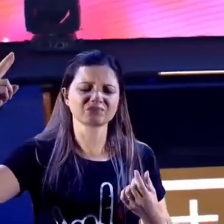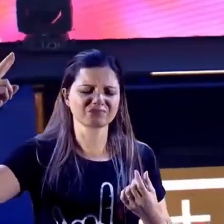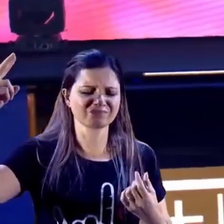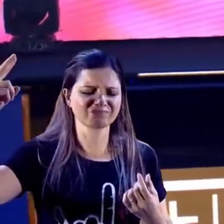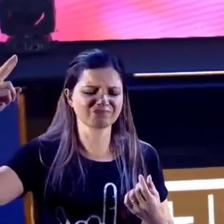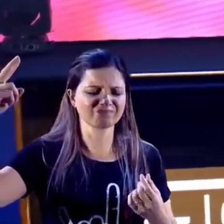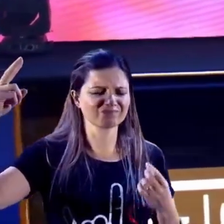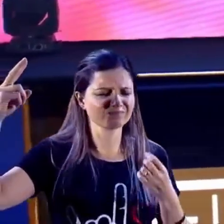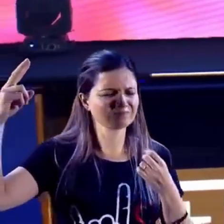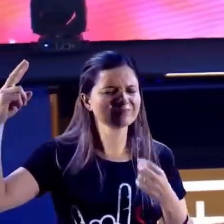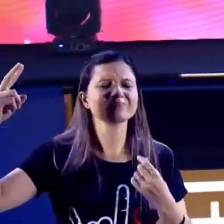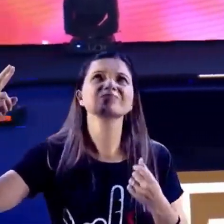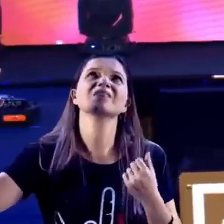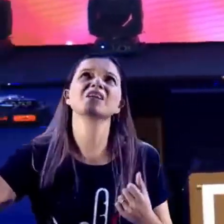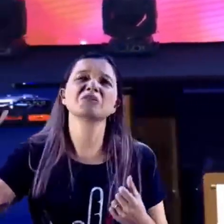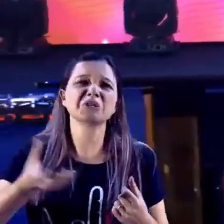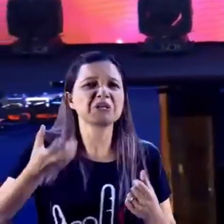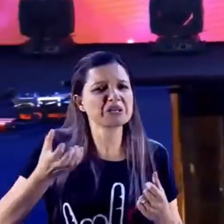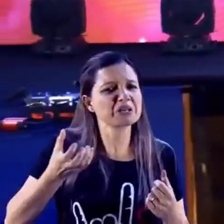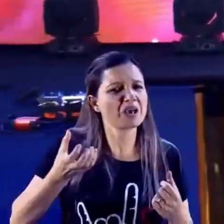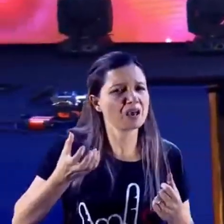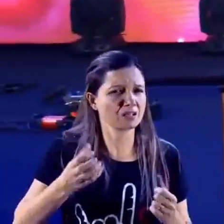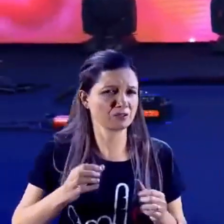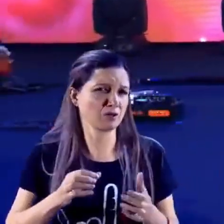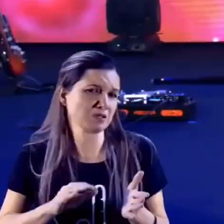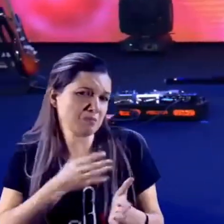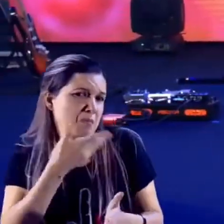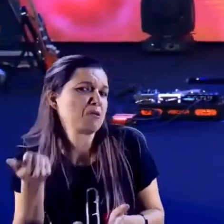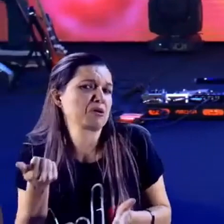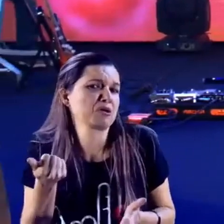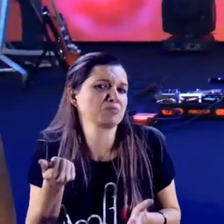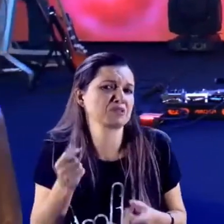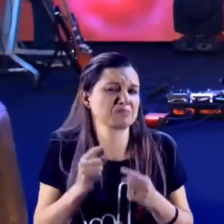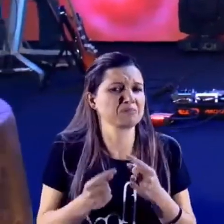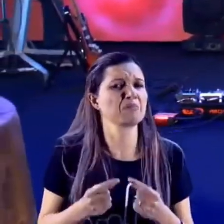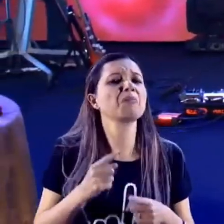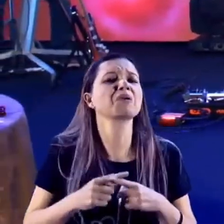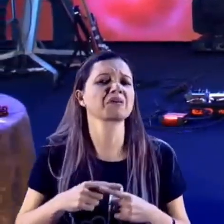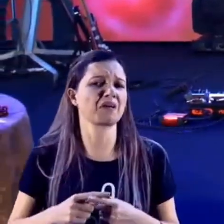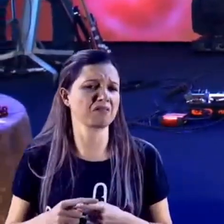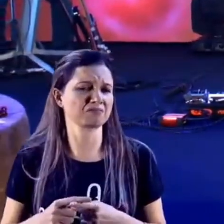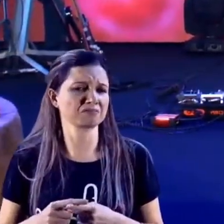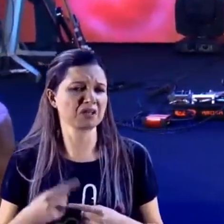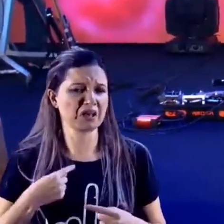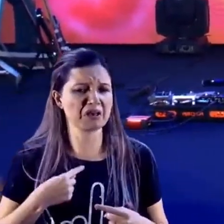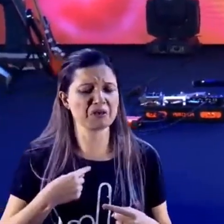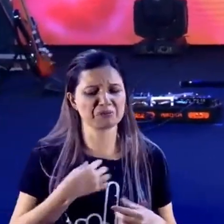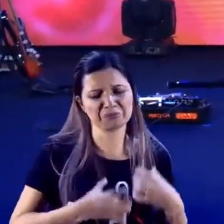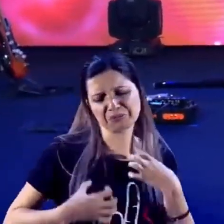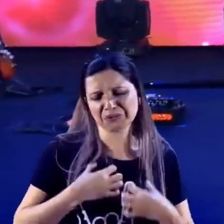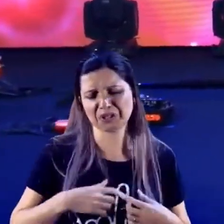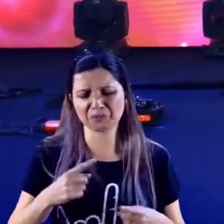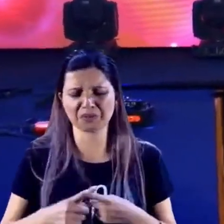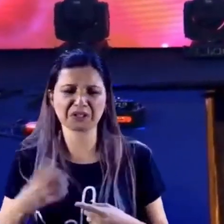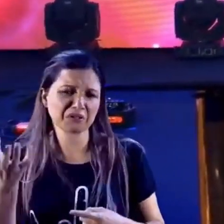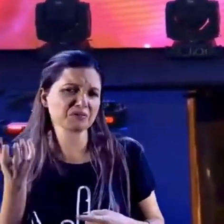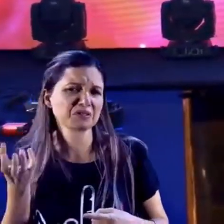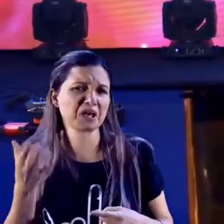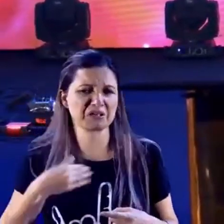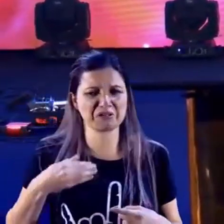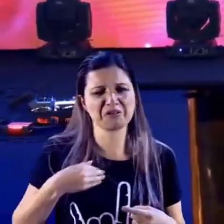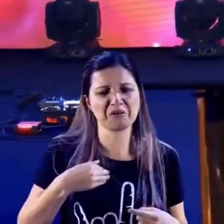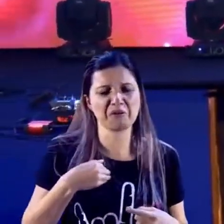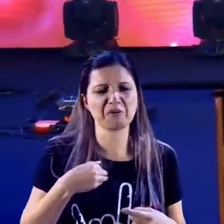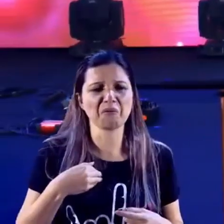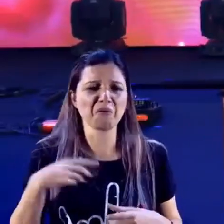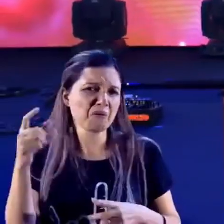passar por essa aprovação, porque Ele está querendo corrigir a gente? Será? Será que eu sou pai? Eu acho que tem muitos pais